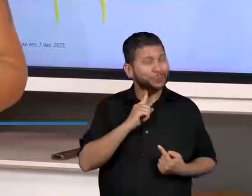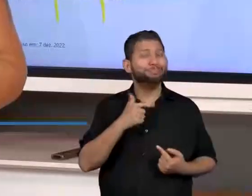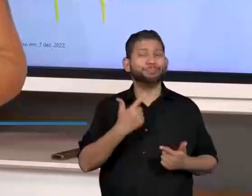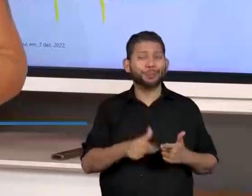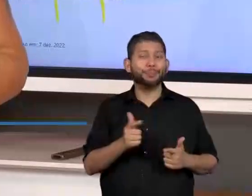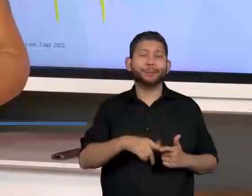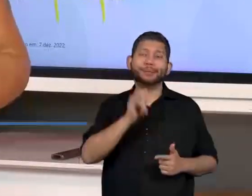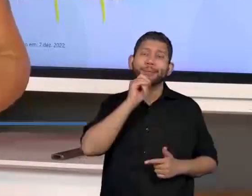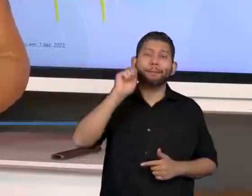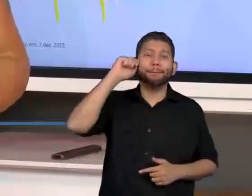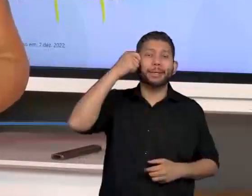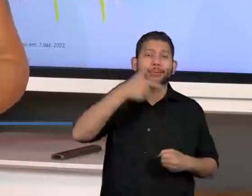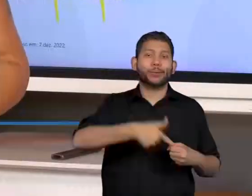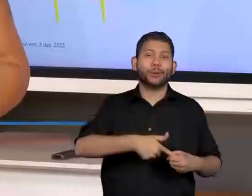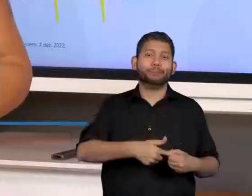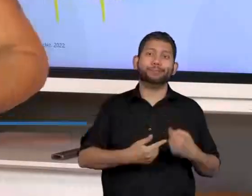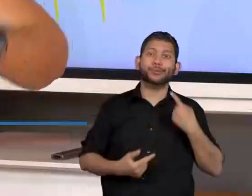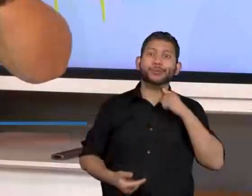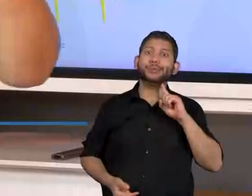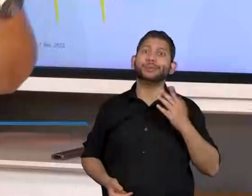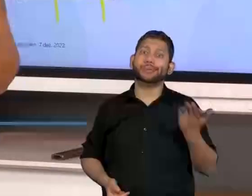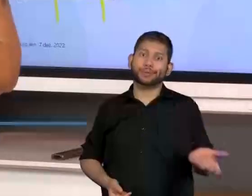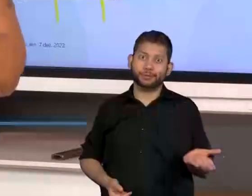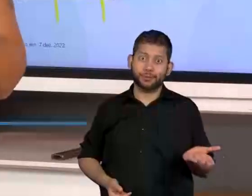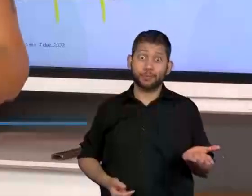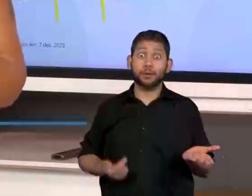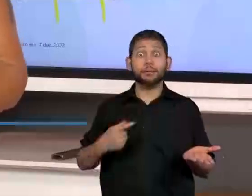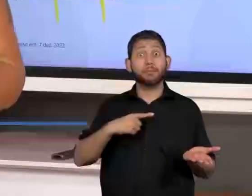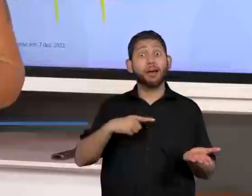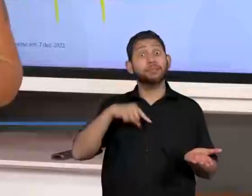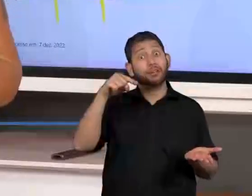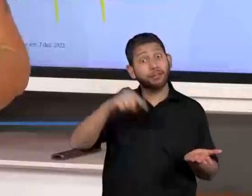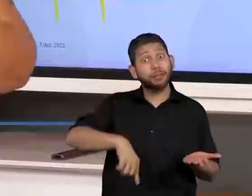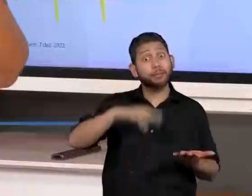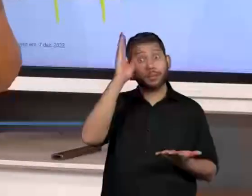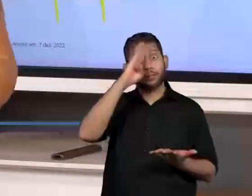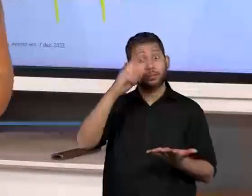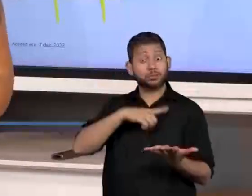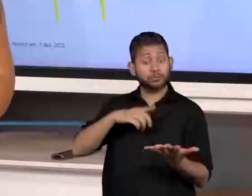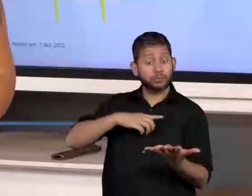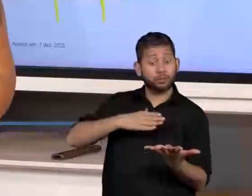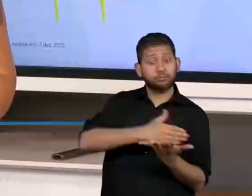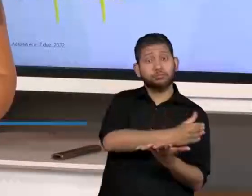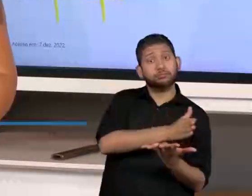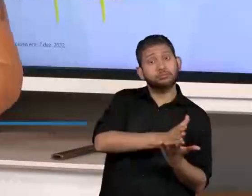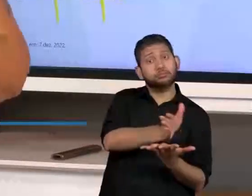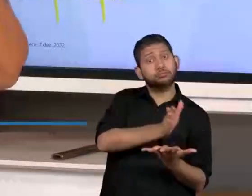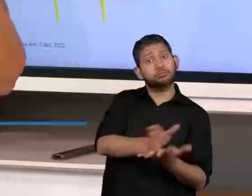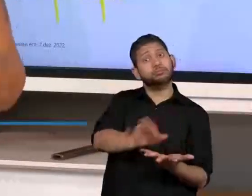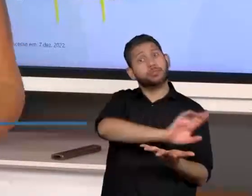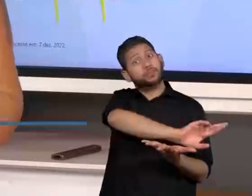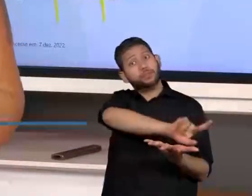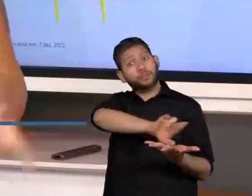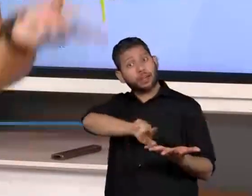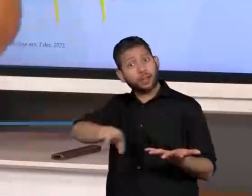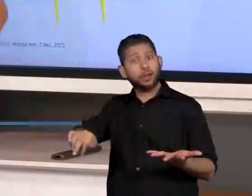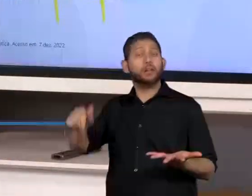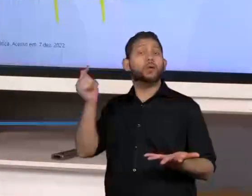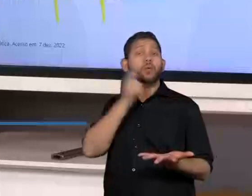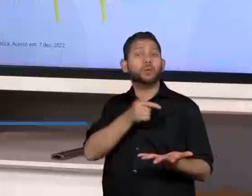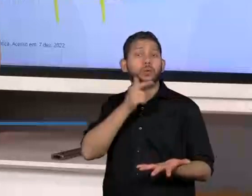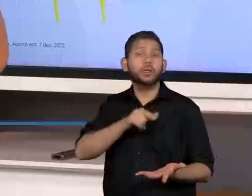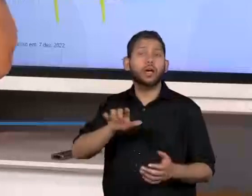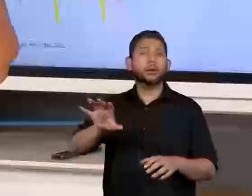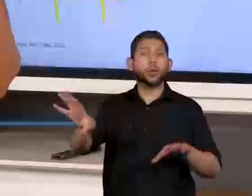exemplo. Mas quer dizer que nós temos uma grande diversidade de recursos renováveis e